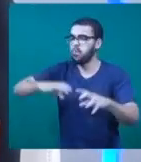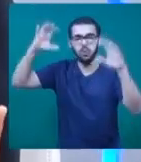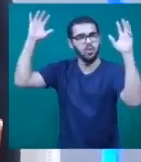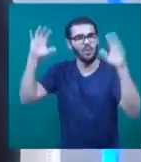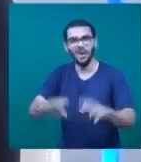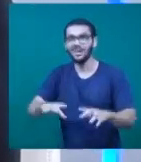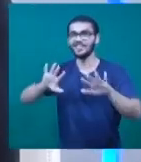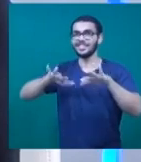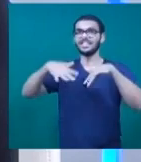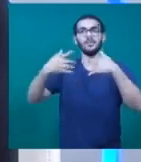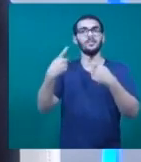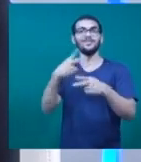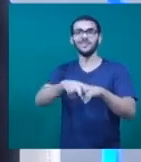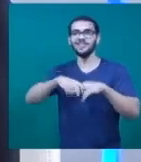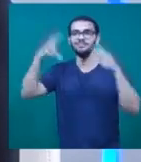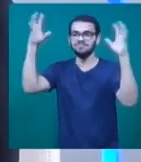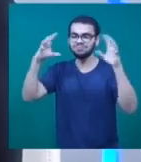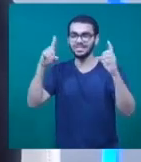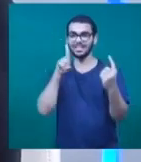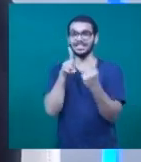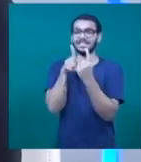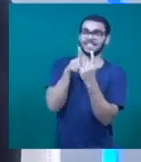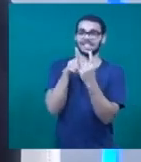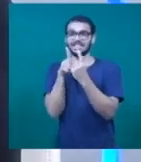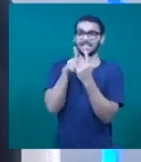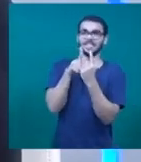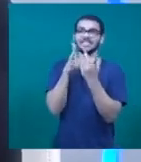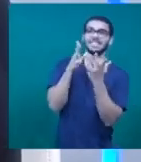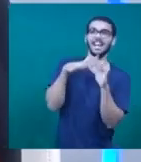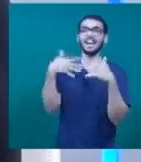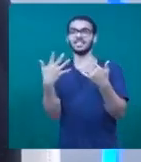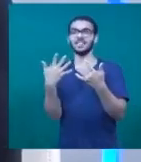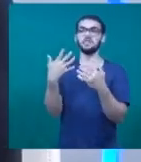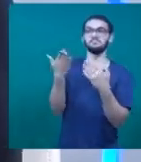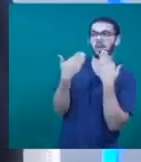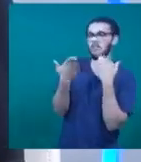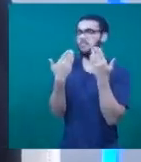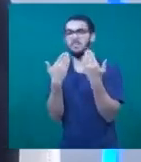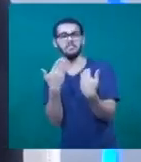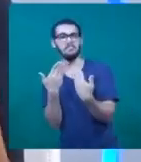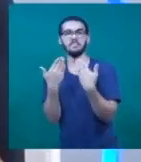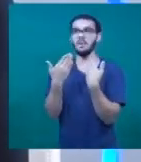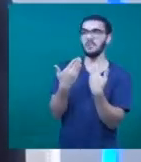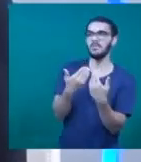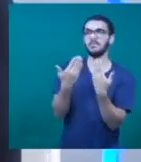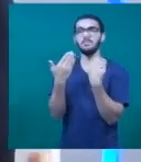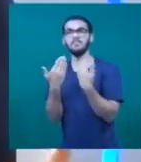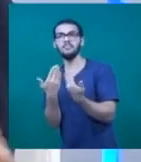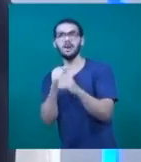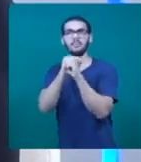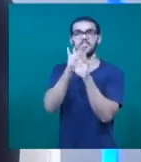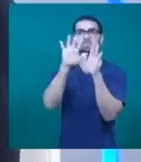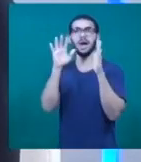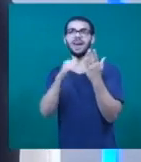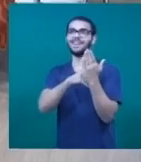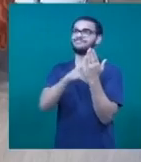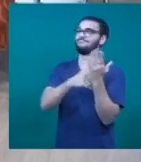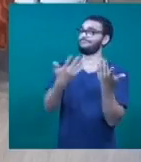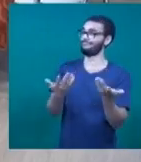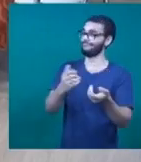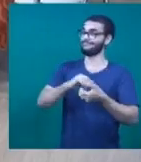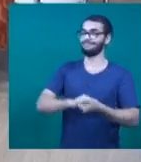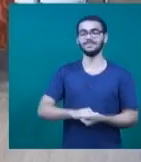motivo dessa tempestade, elas se veem presas nesse lugar. E aí, então, as revelações começam a aparecer nesse momento.